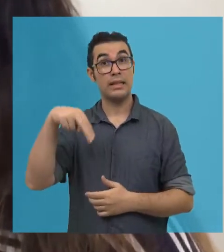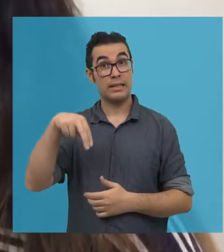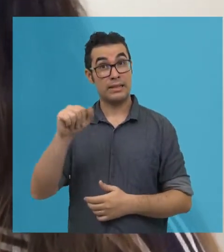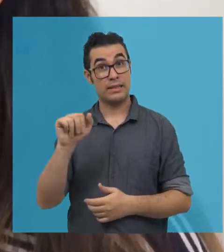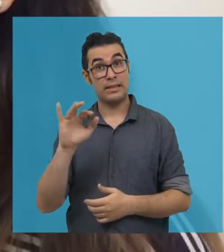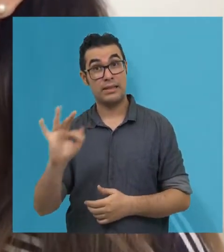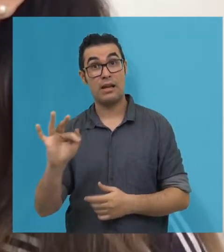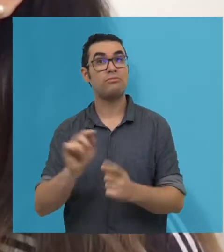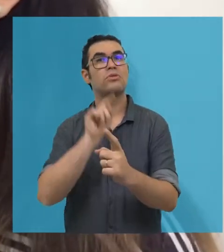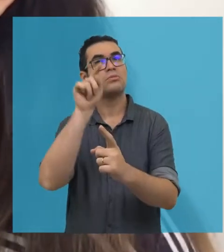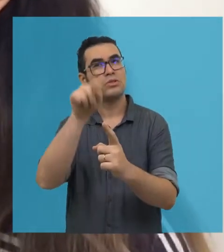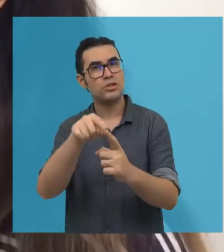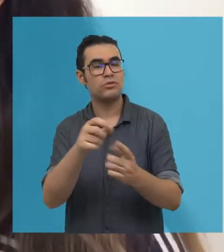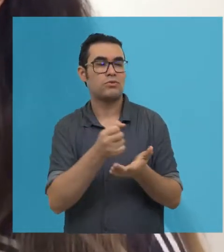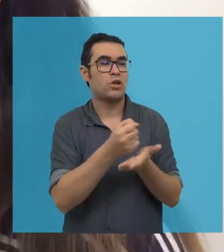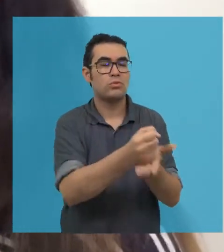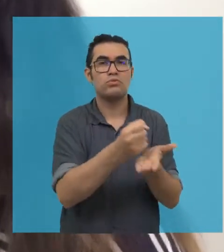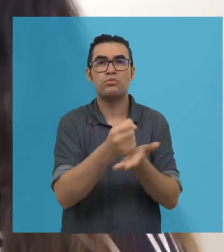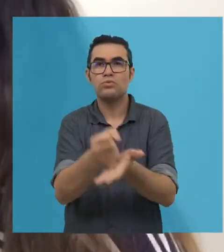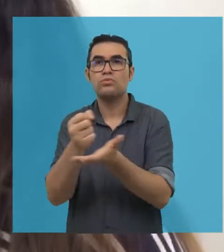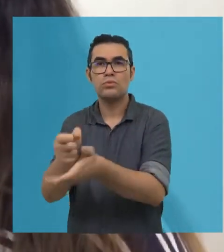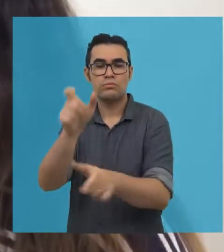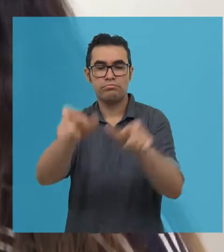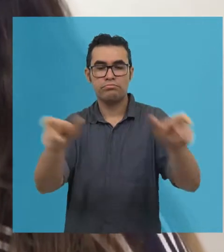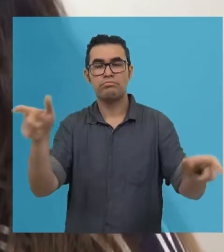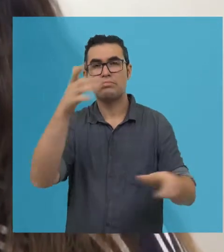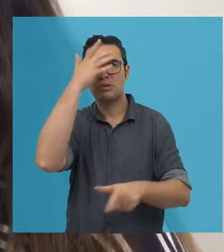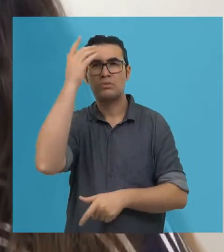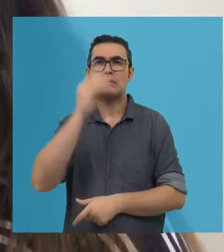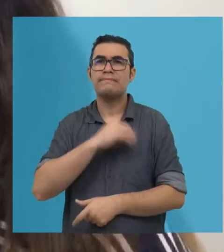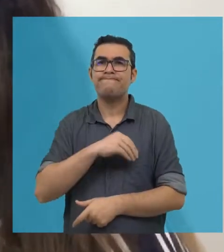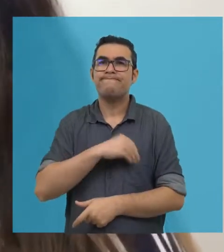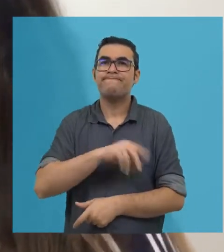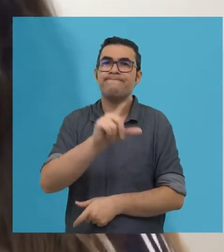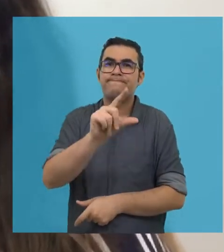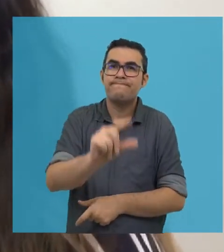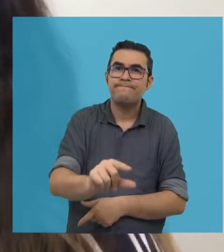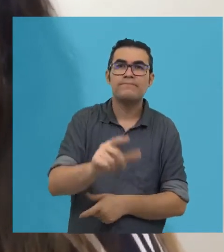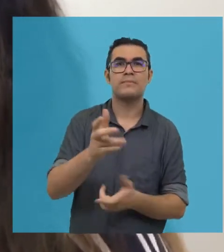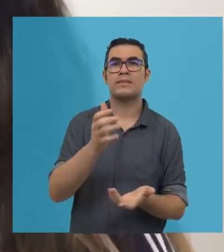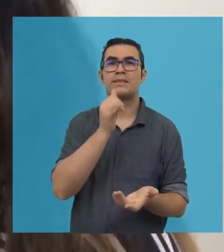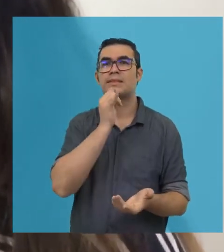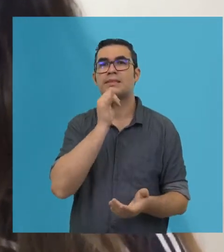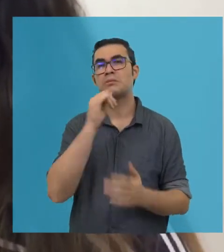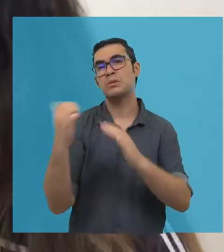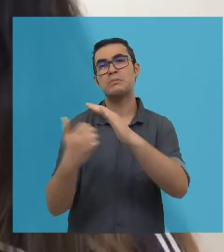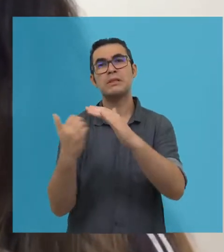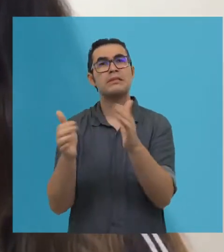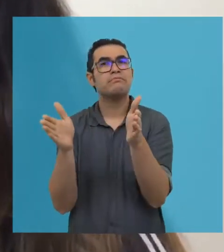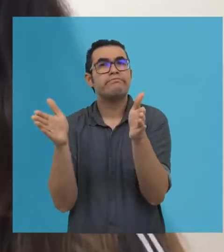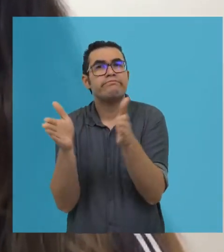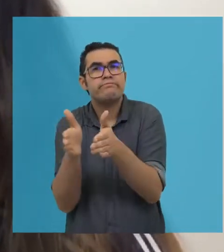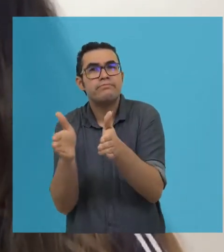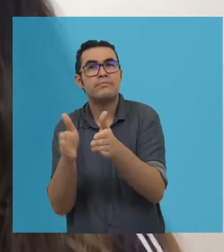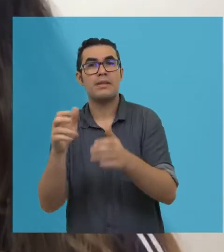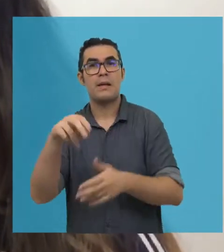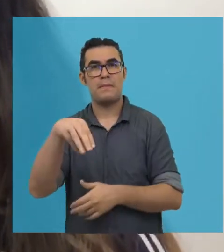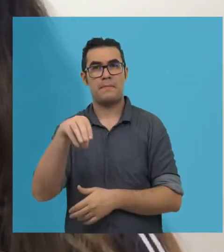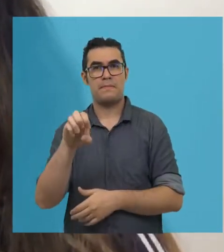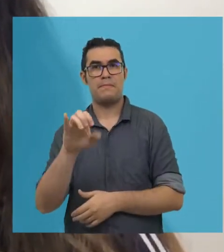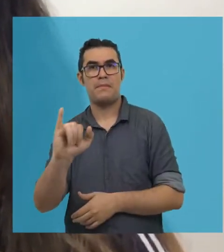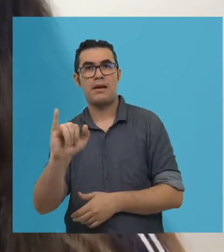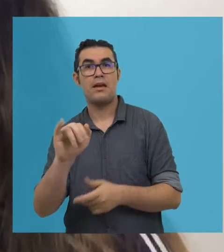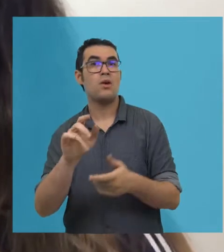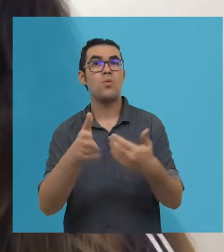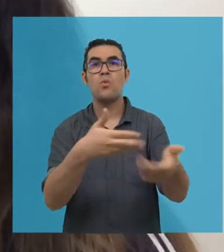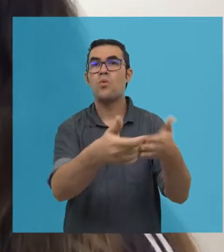população de menor poder aquisitivo que tem dificuldade, como microempreendedor individual e pessoas que